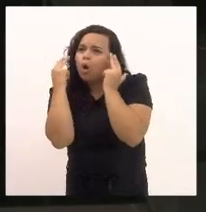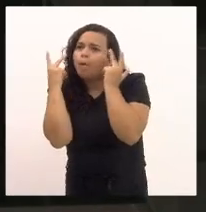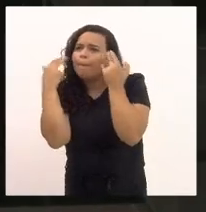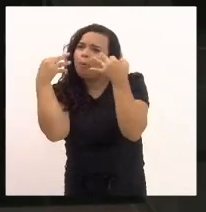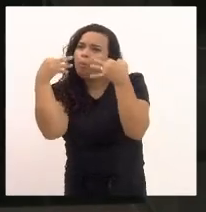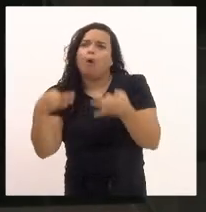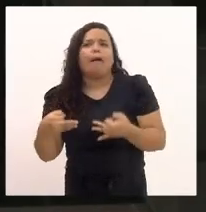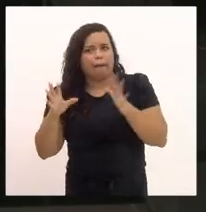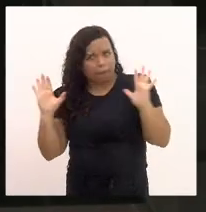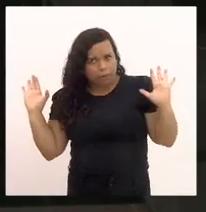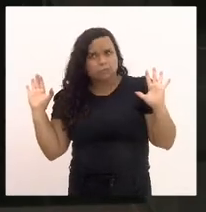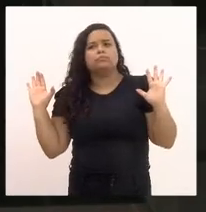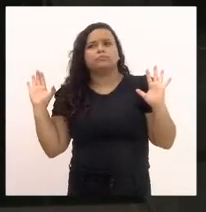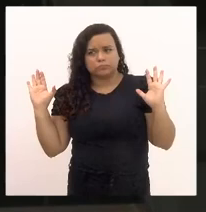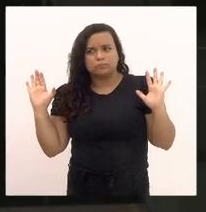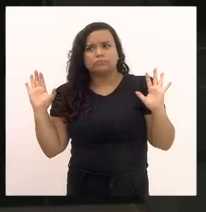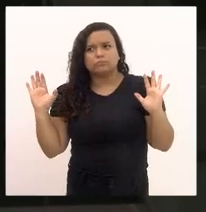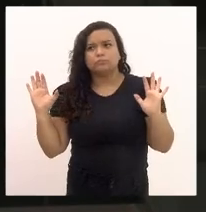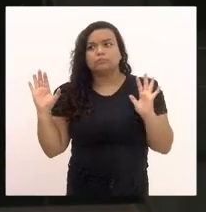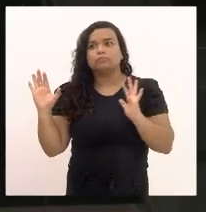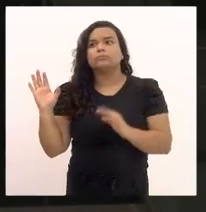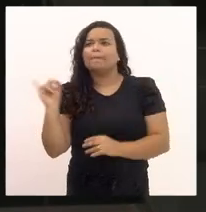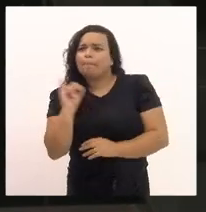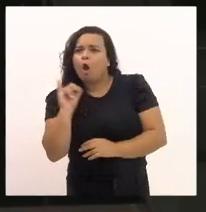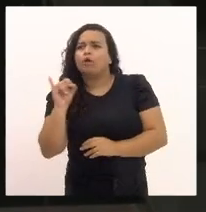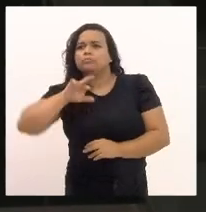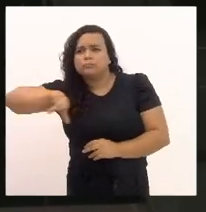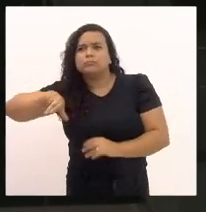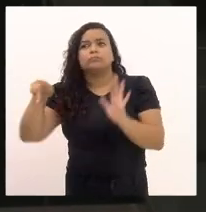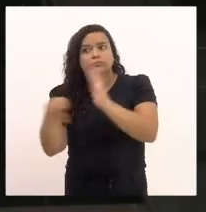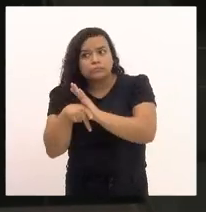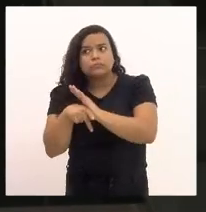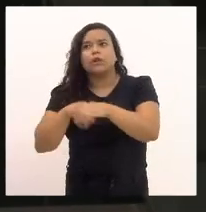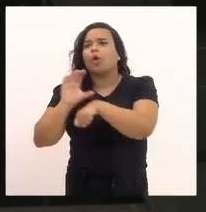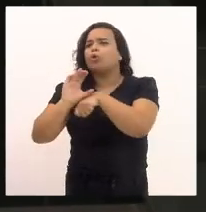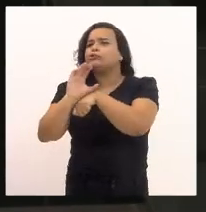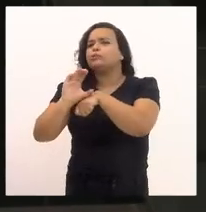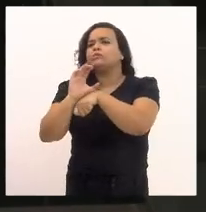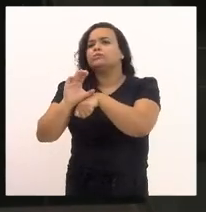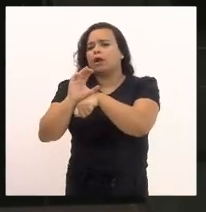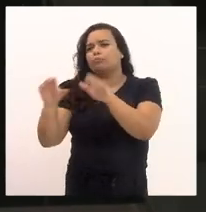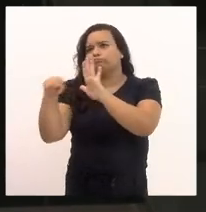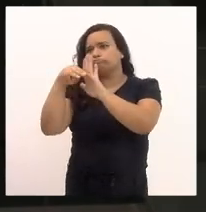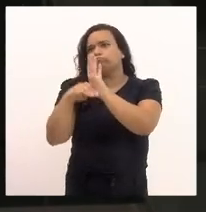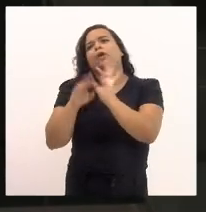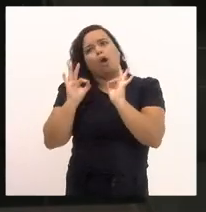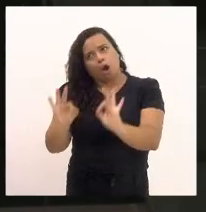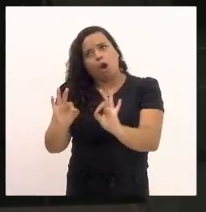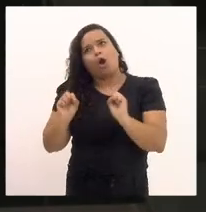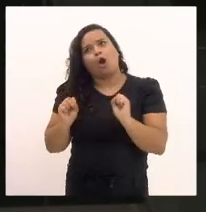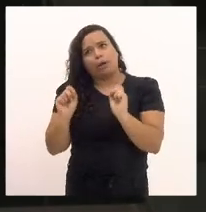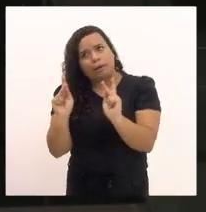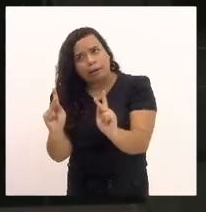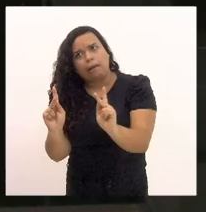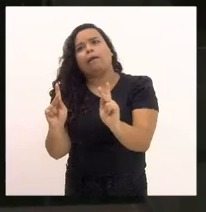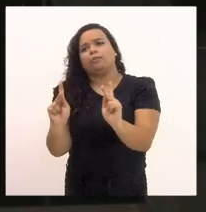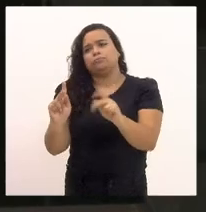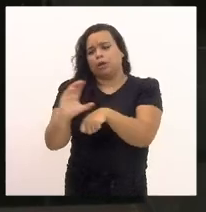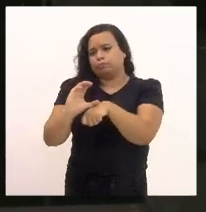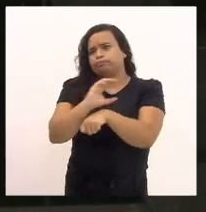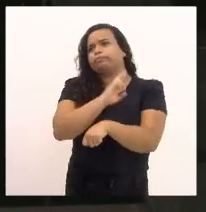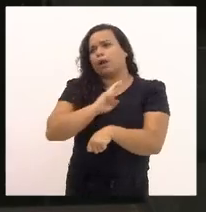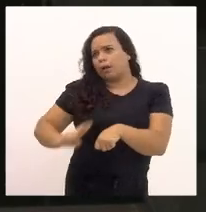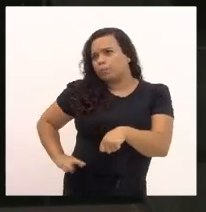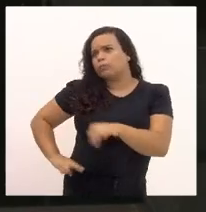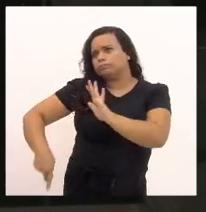tributos previstos na própria Constituição da República. Então, eu queria mostrar só, para